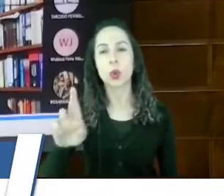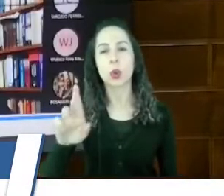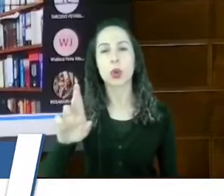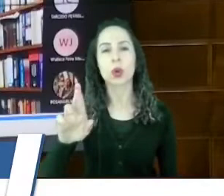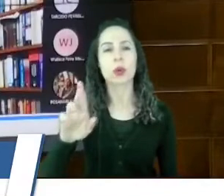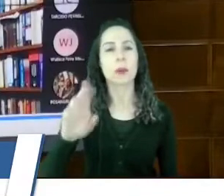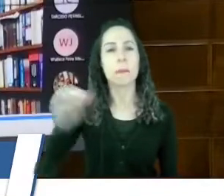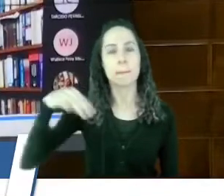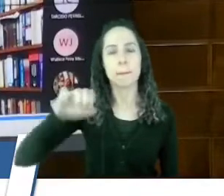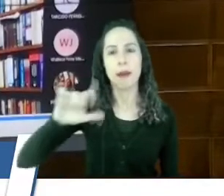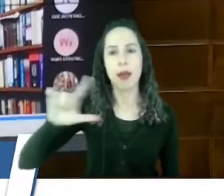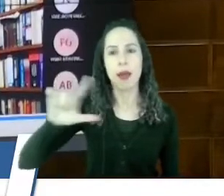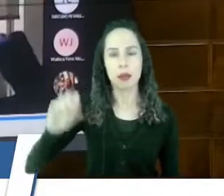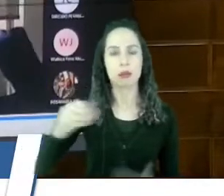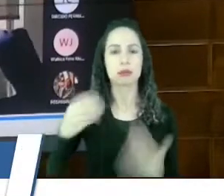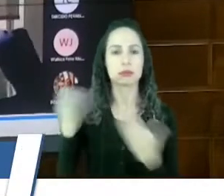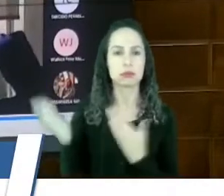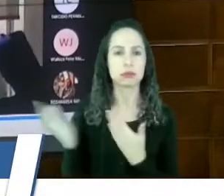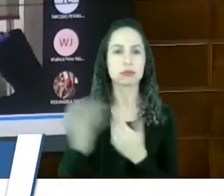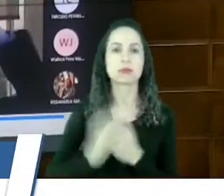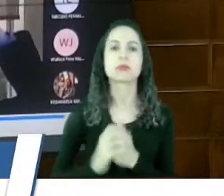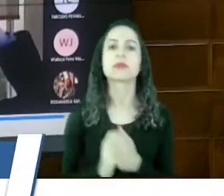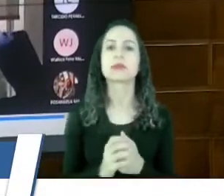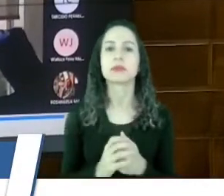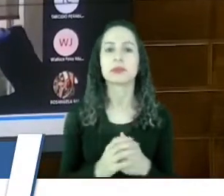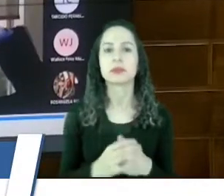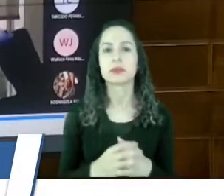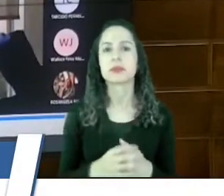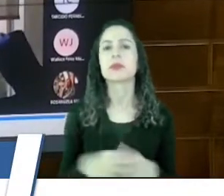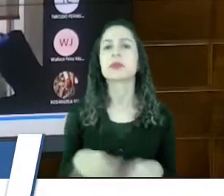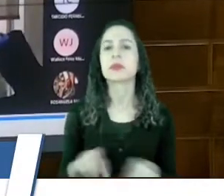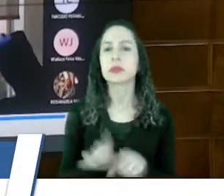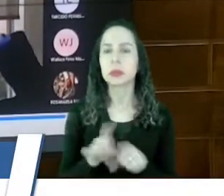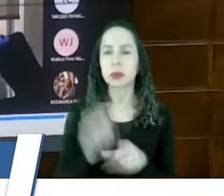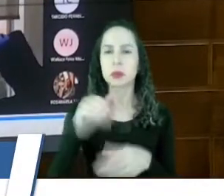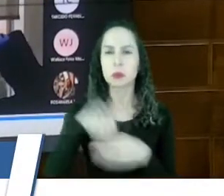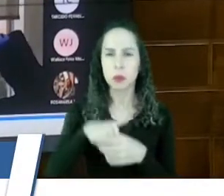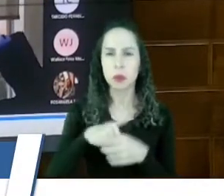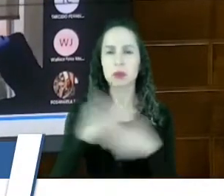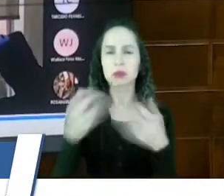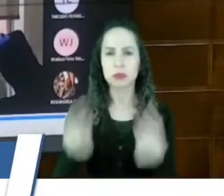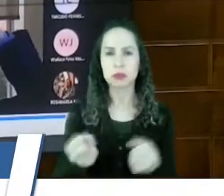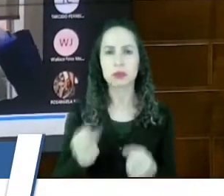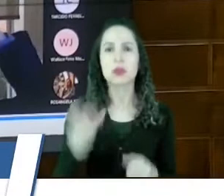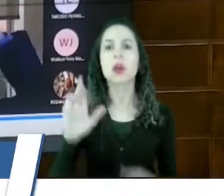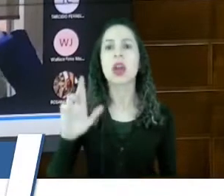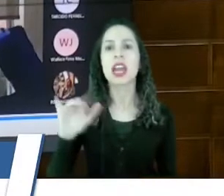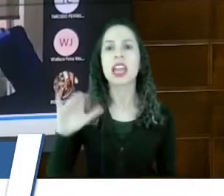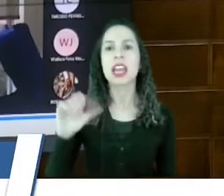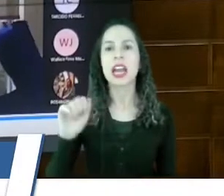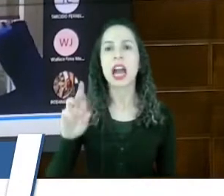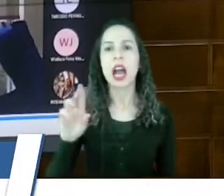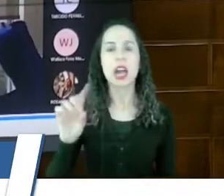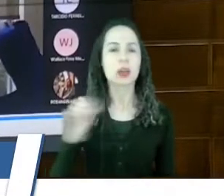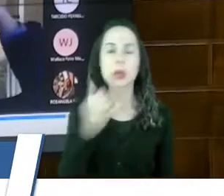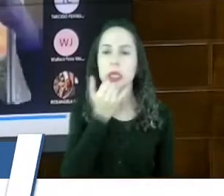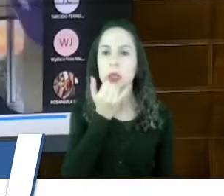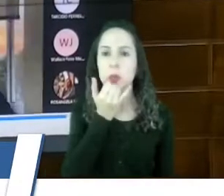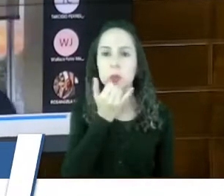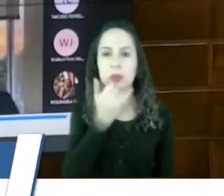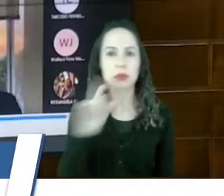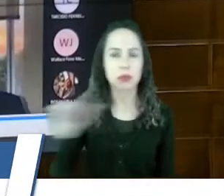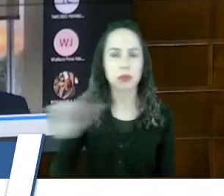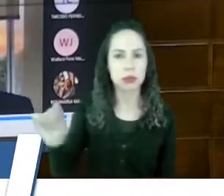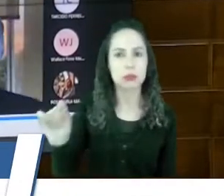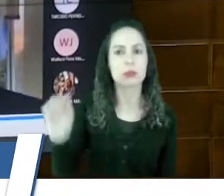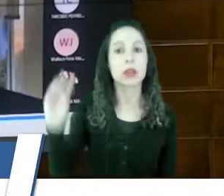também, Sr. Presidente, com a devida venda dos votos em contato. Ricardo Anafo, Ricardo Anafo não está, está em Maranhão.